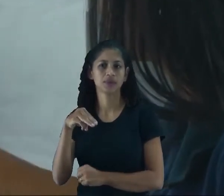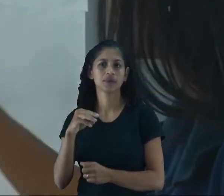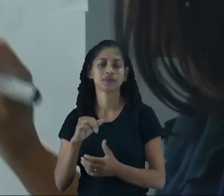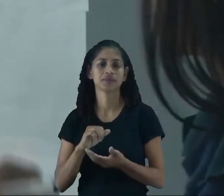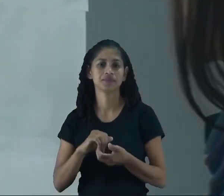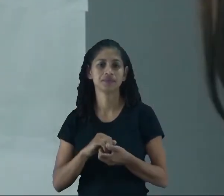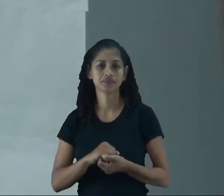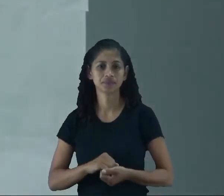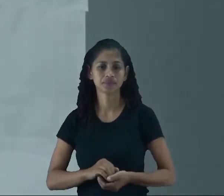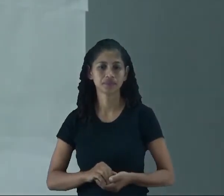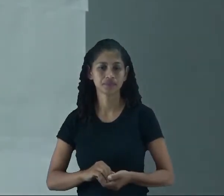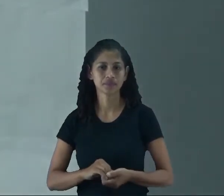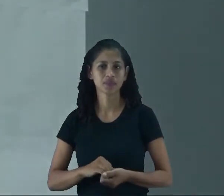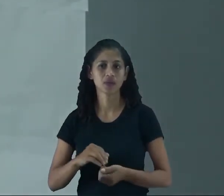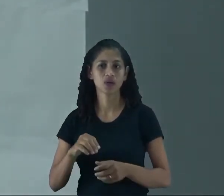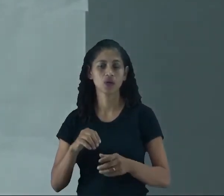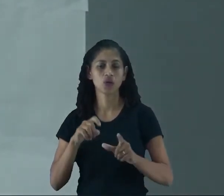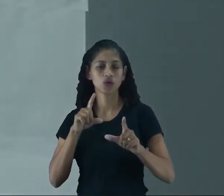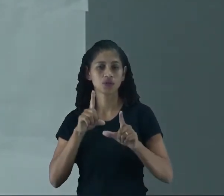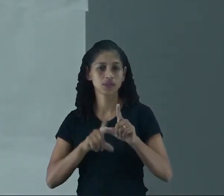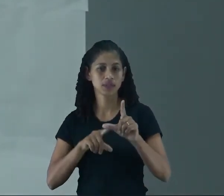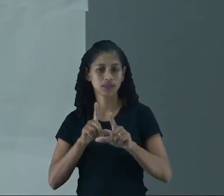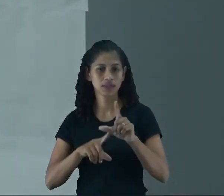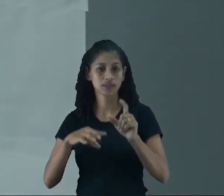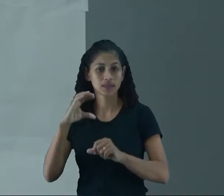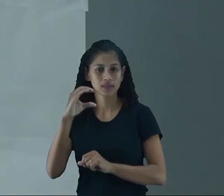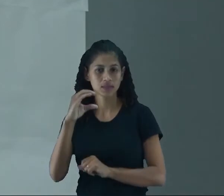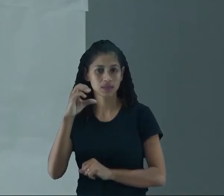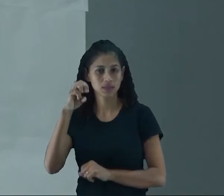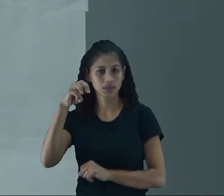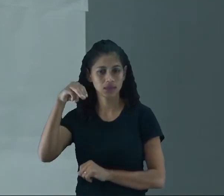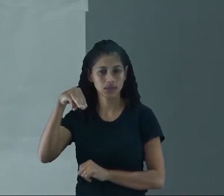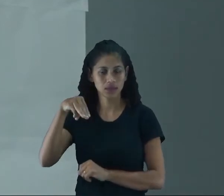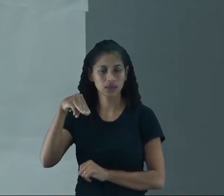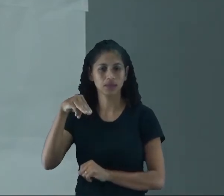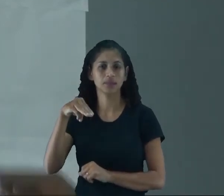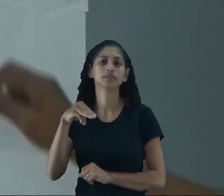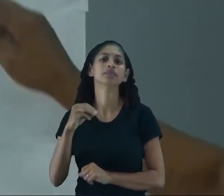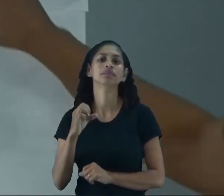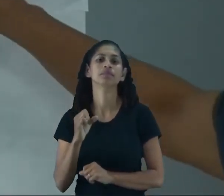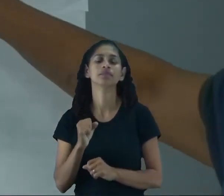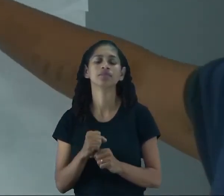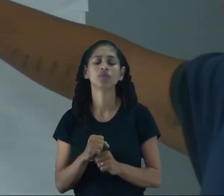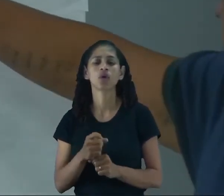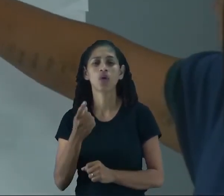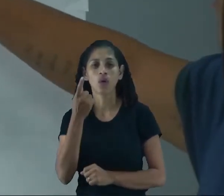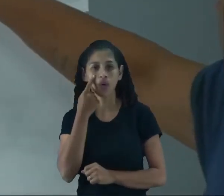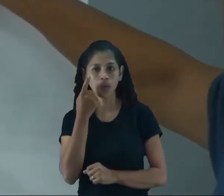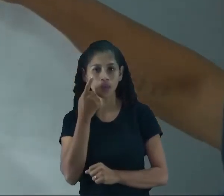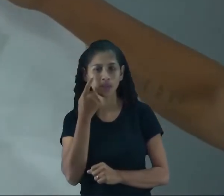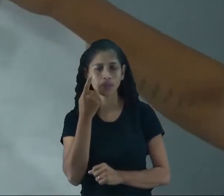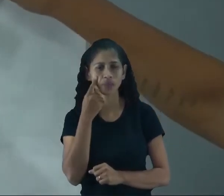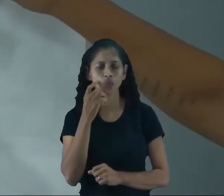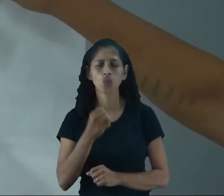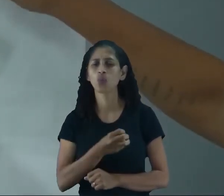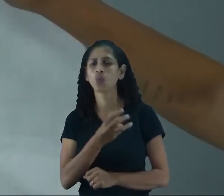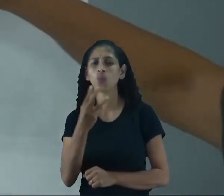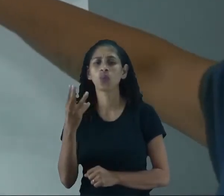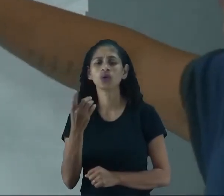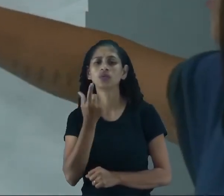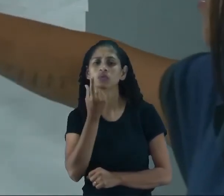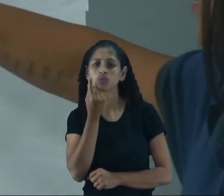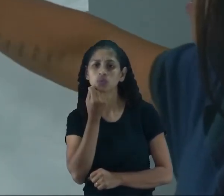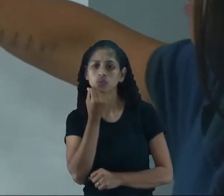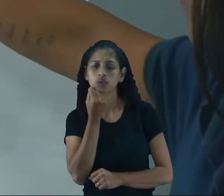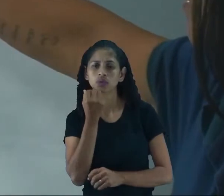é representado pelas letras CM, certo? Agora vamos ver quanto que está medindo o lápis, né?